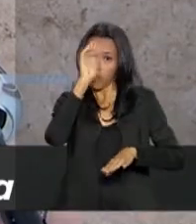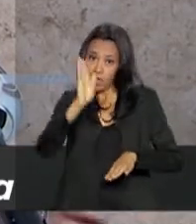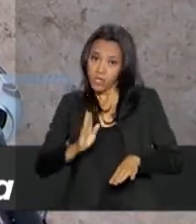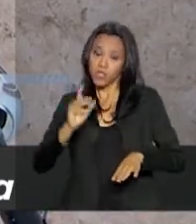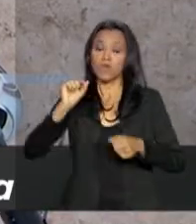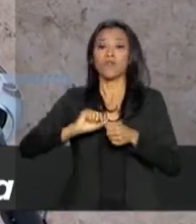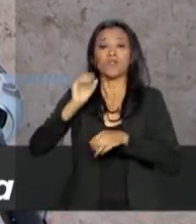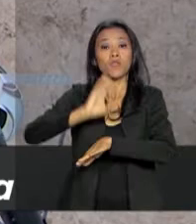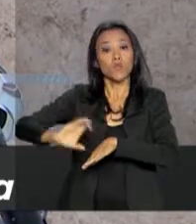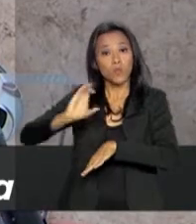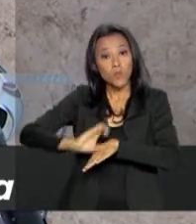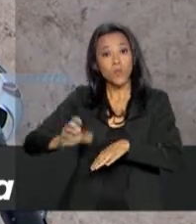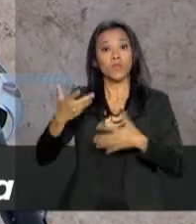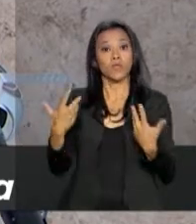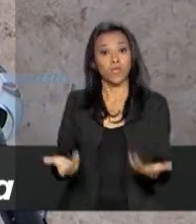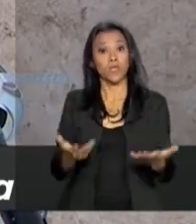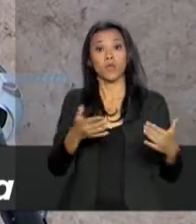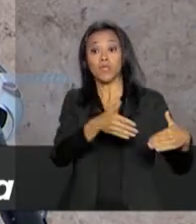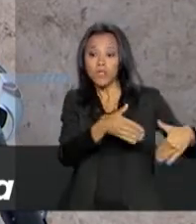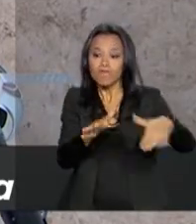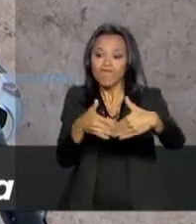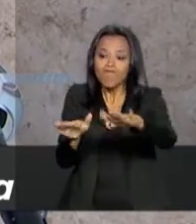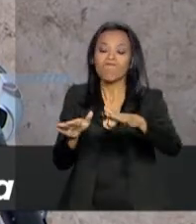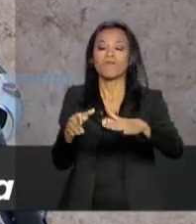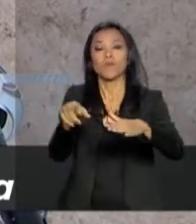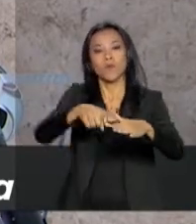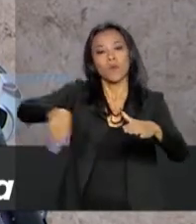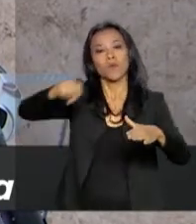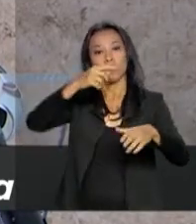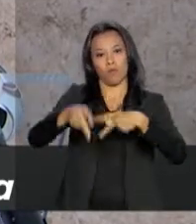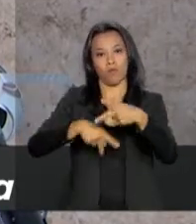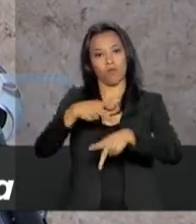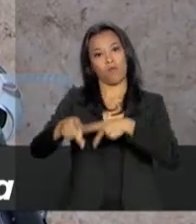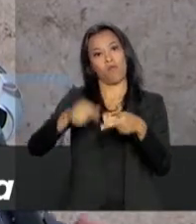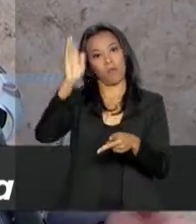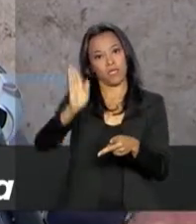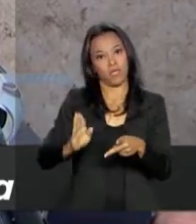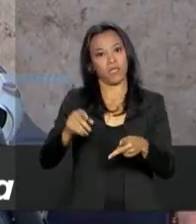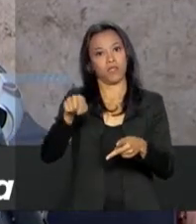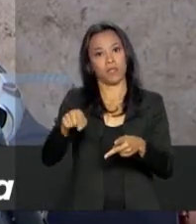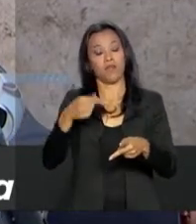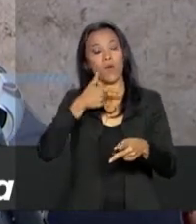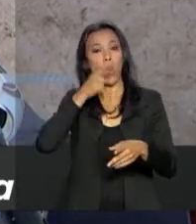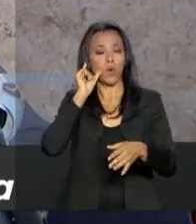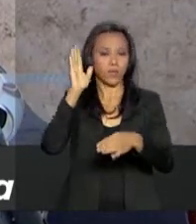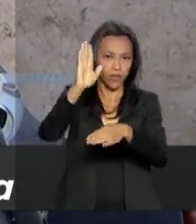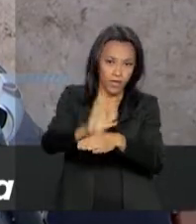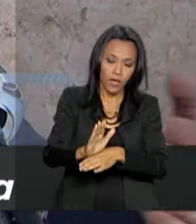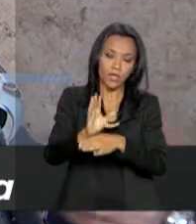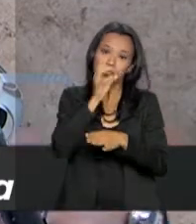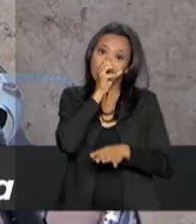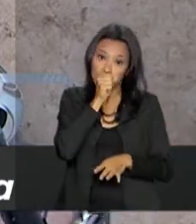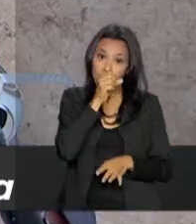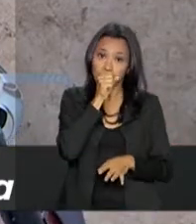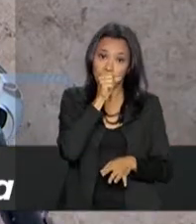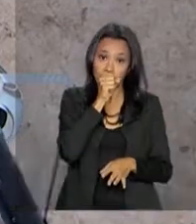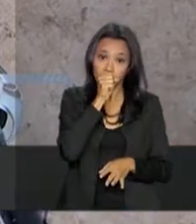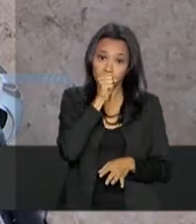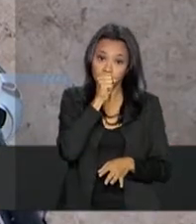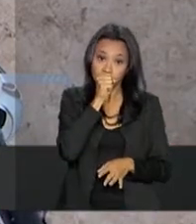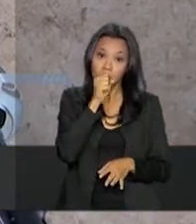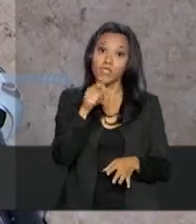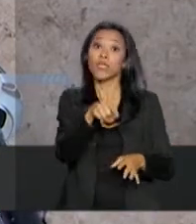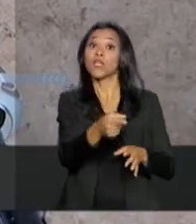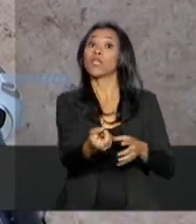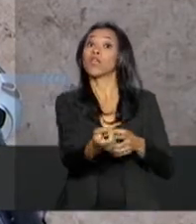Então, ele escoltou os brasileiros que estavam em Santa Helena do Airem na tarde de ontem, de sábado, trouxe de